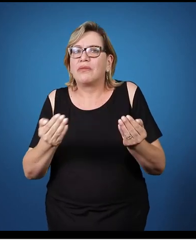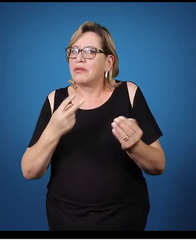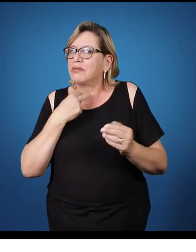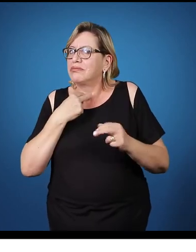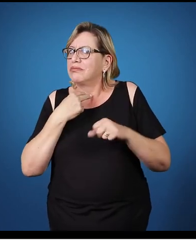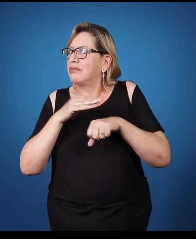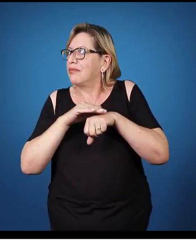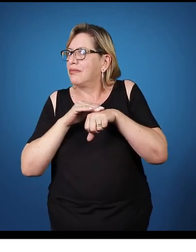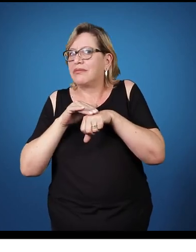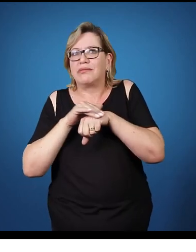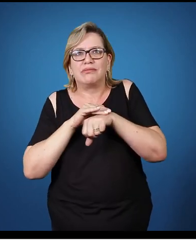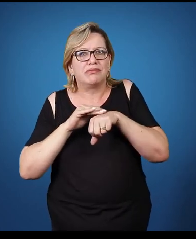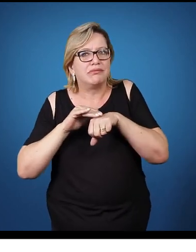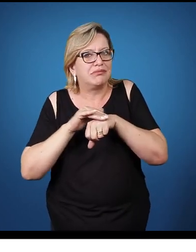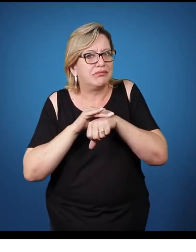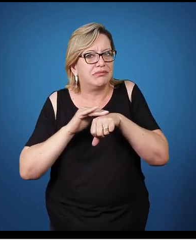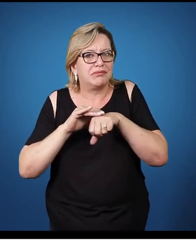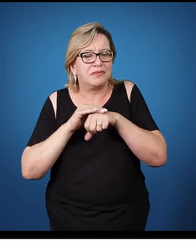com os outros.